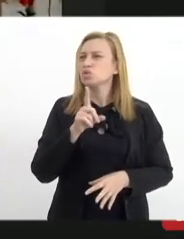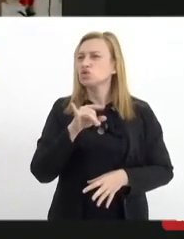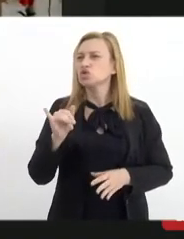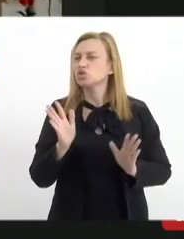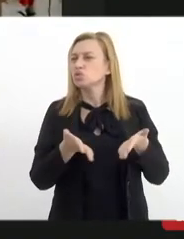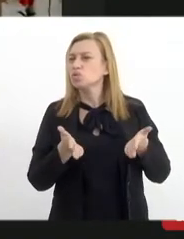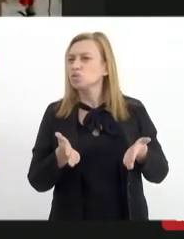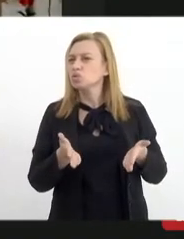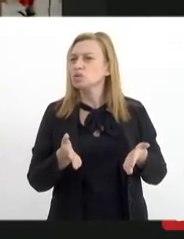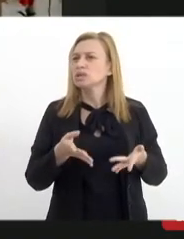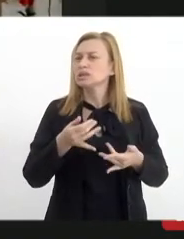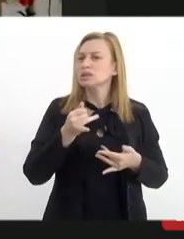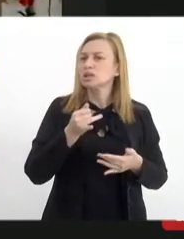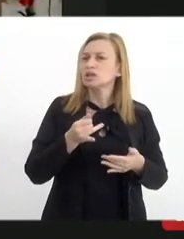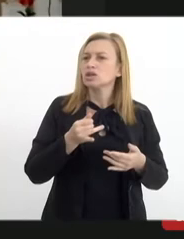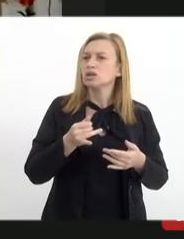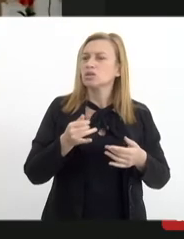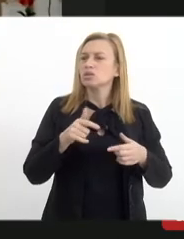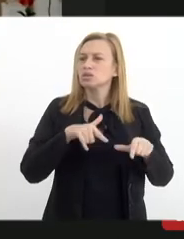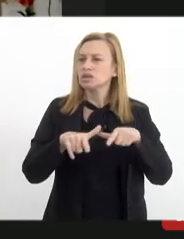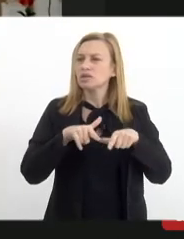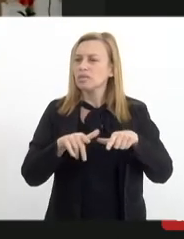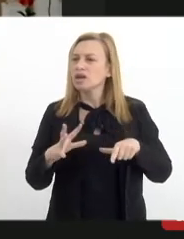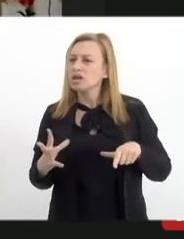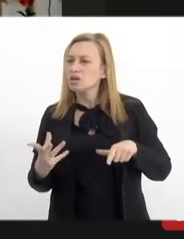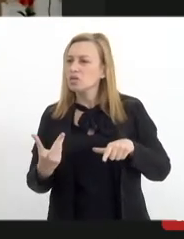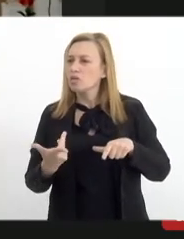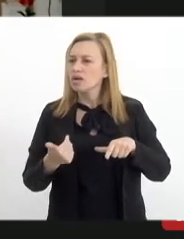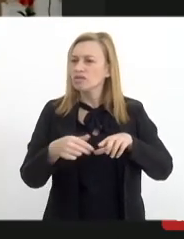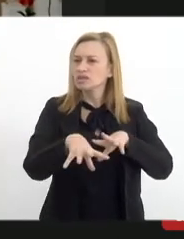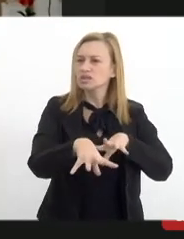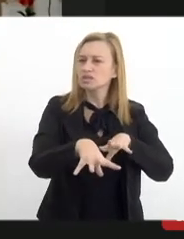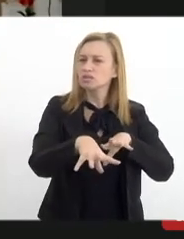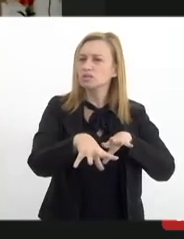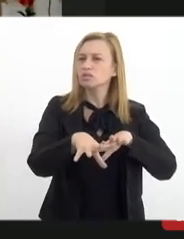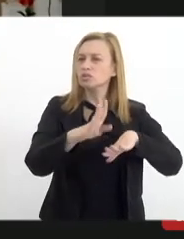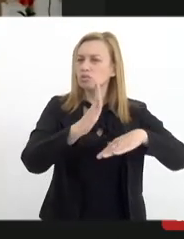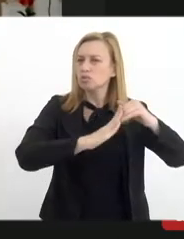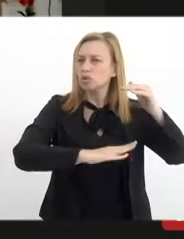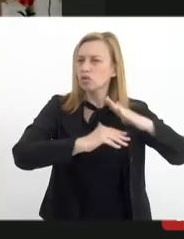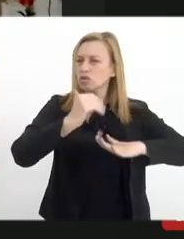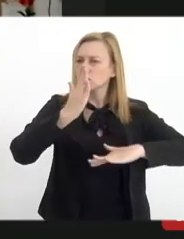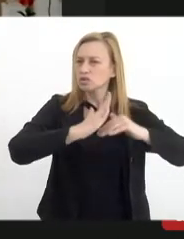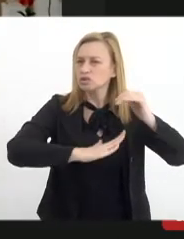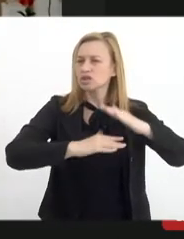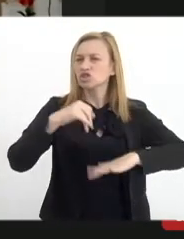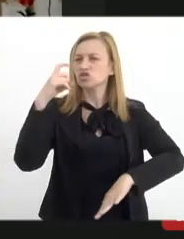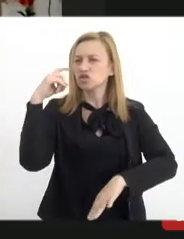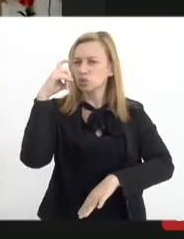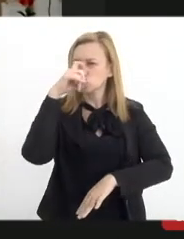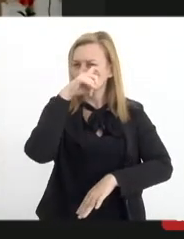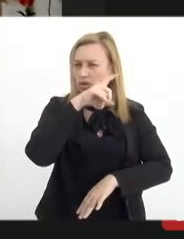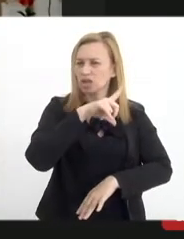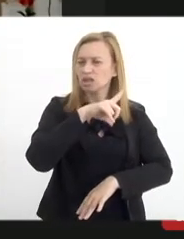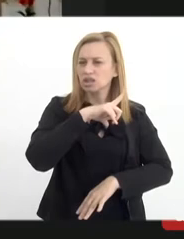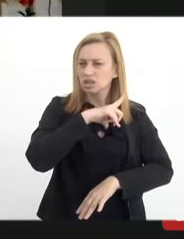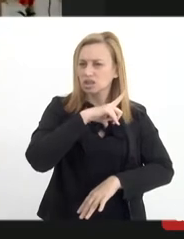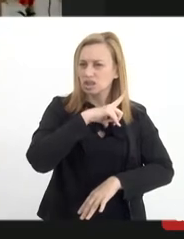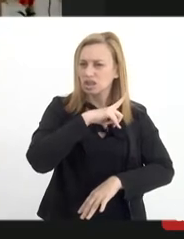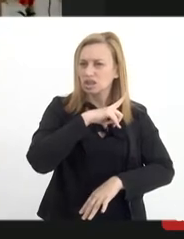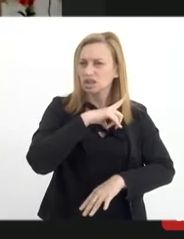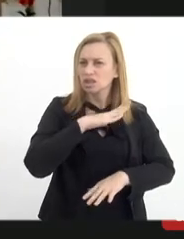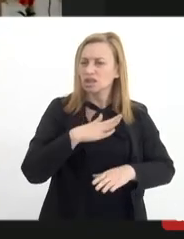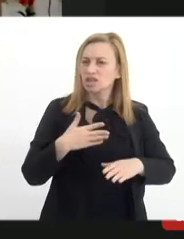Inclusive, com o trabalho de qualificação profissional, há uma dificuldade na inserção ao